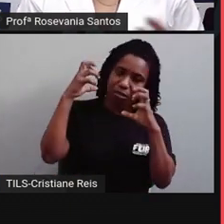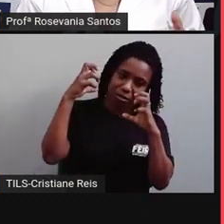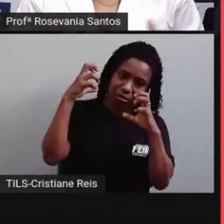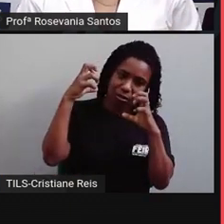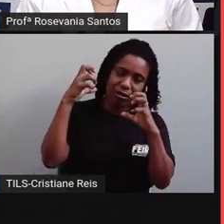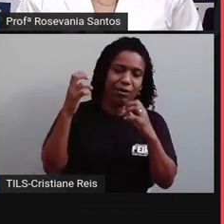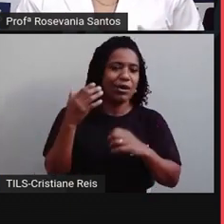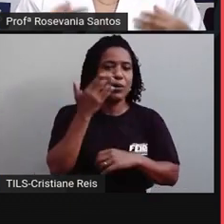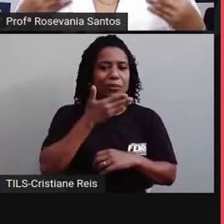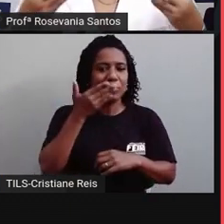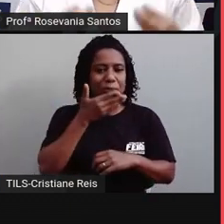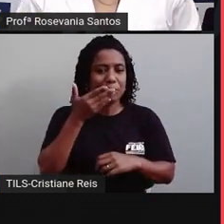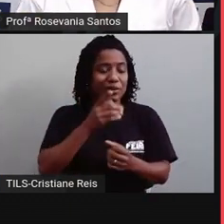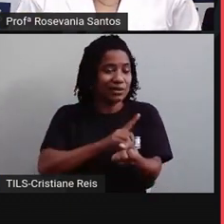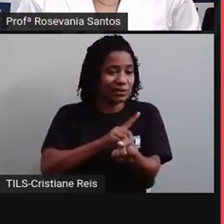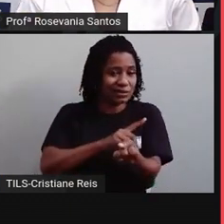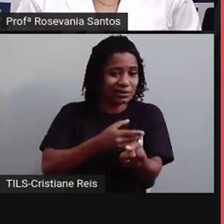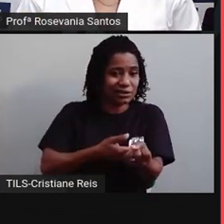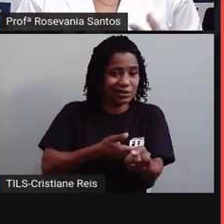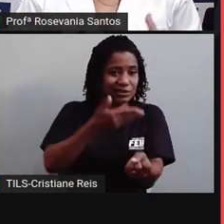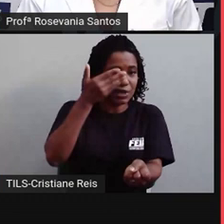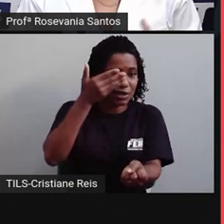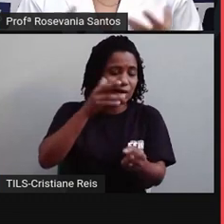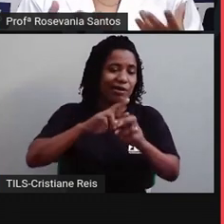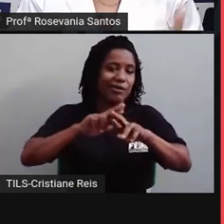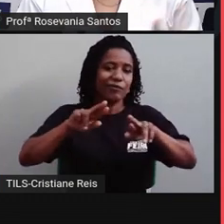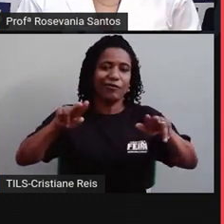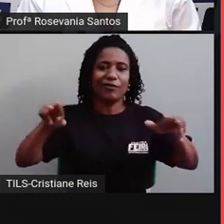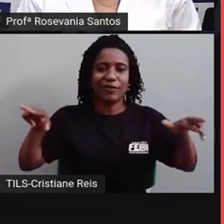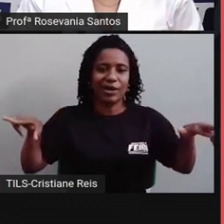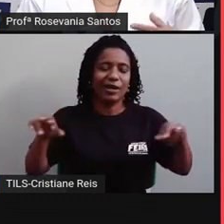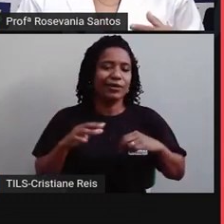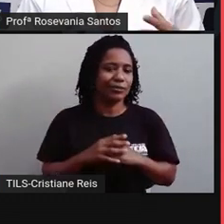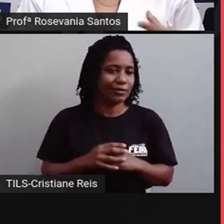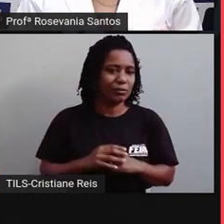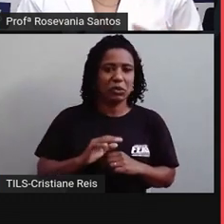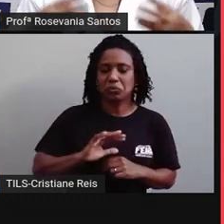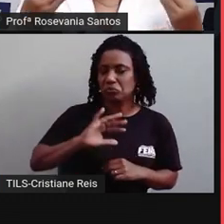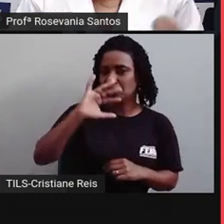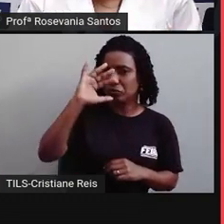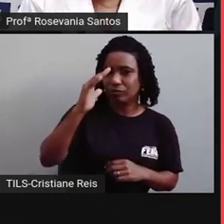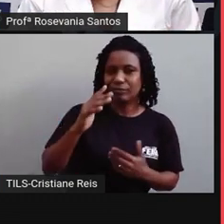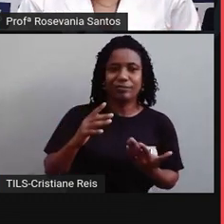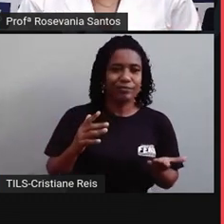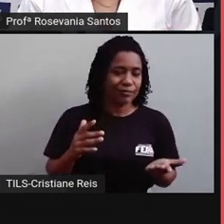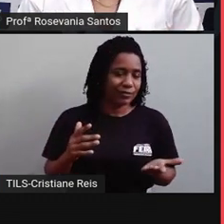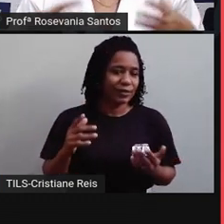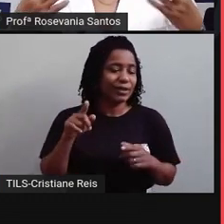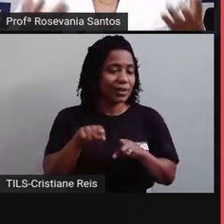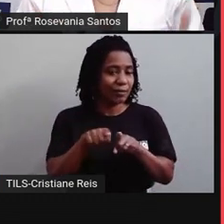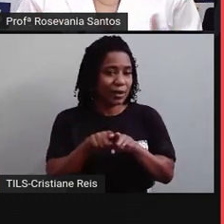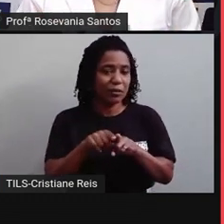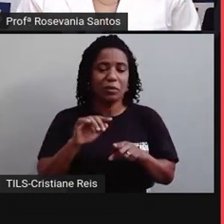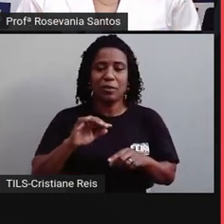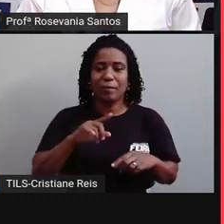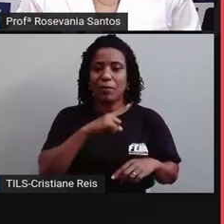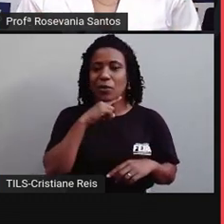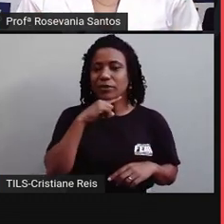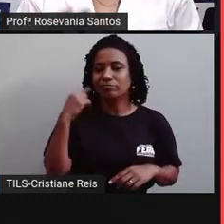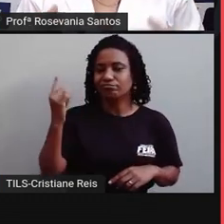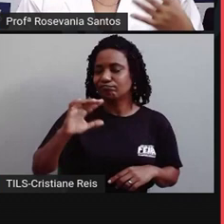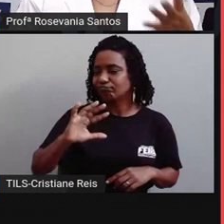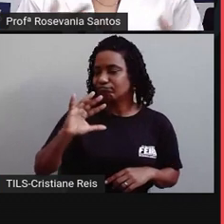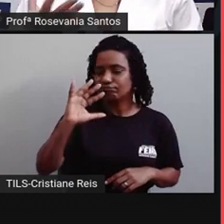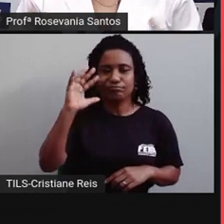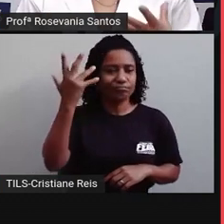né, diabetes. Tivemos também as doenças de causa natural, ou, desculpa, as causas naturais, que são aquelas pessoas que